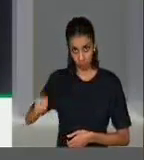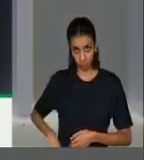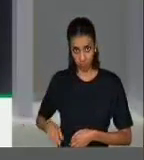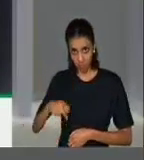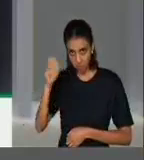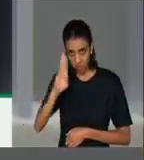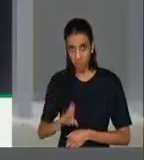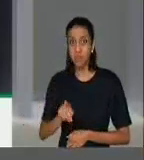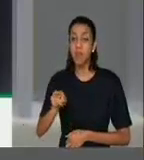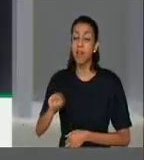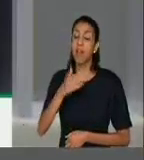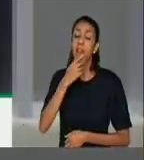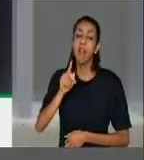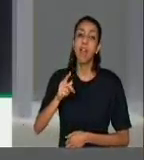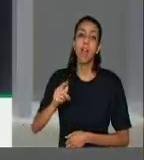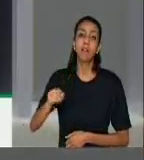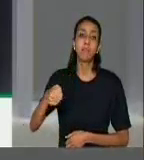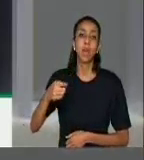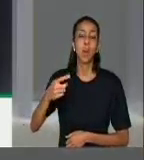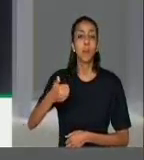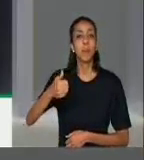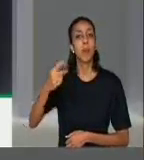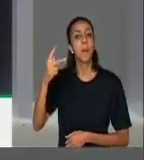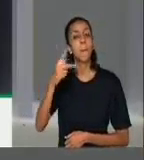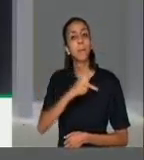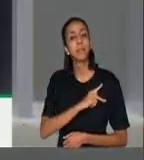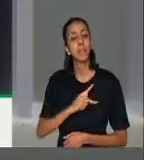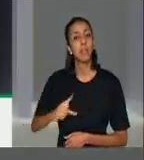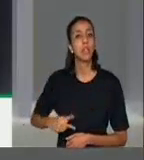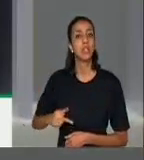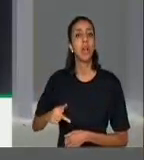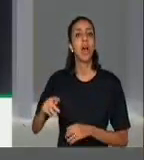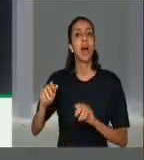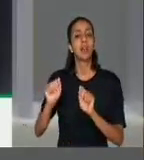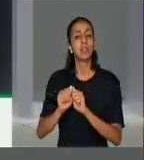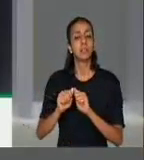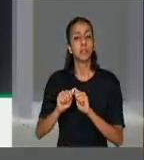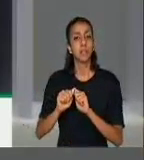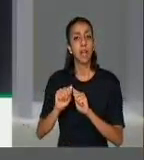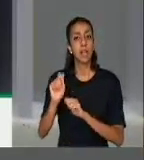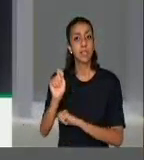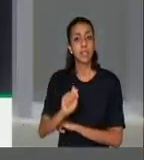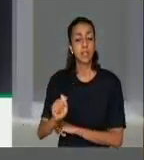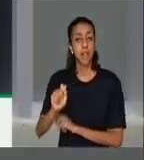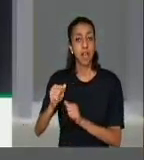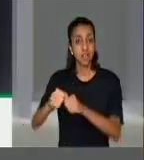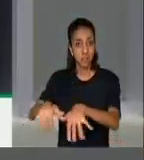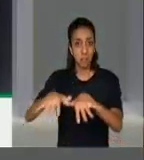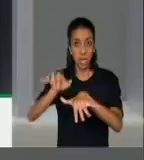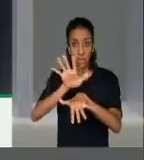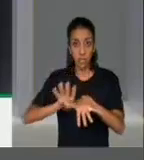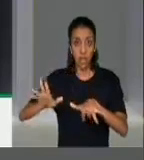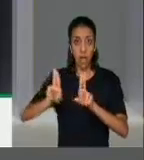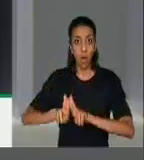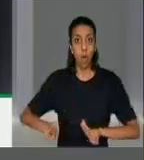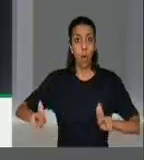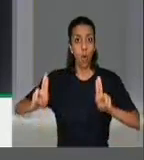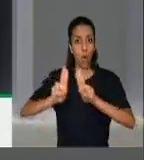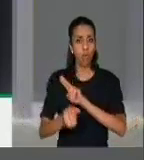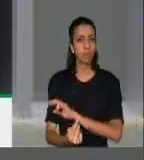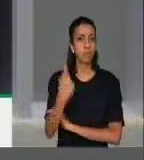primeira sessão especial da Assembleia Geral das Nações Unidas em 1947